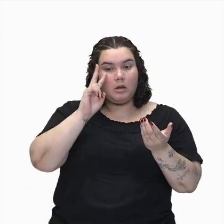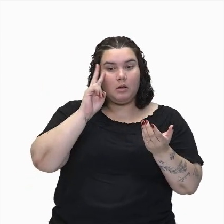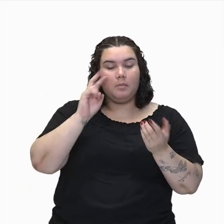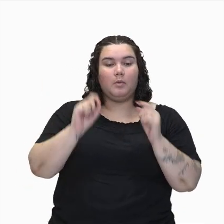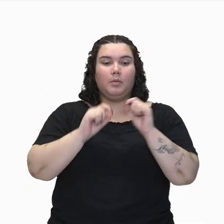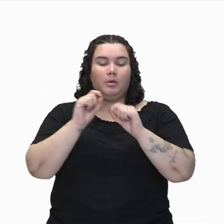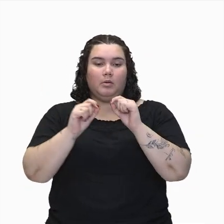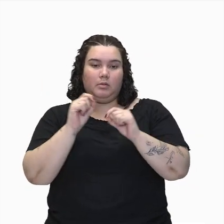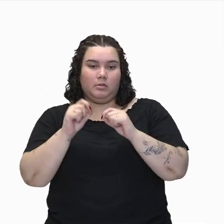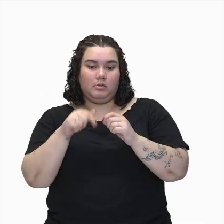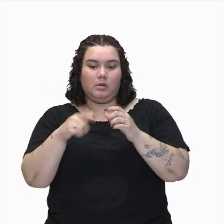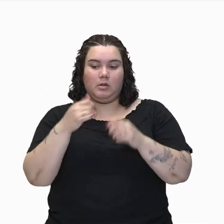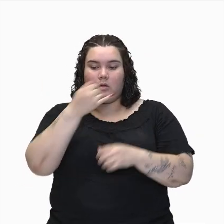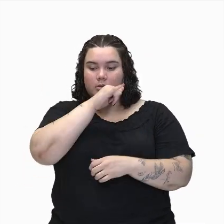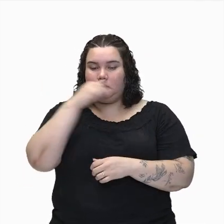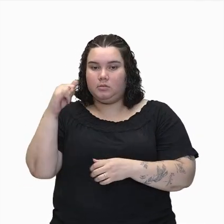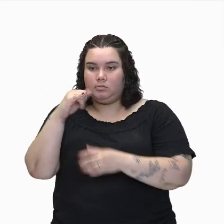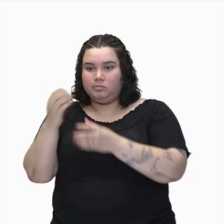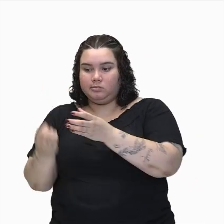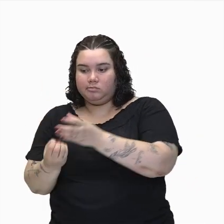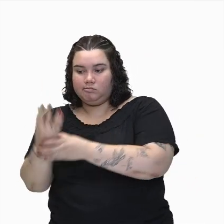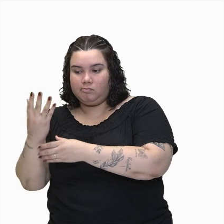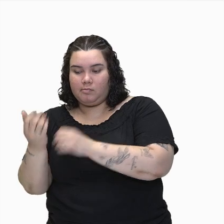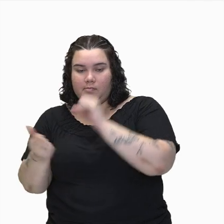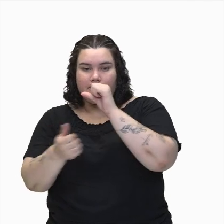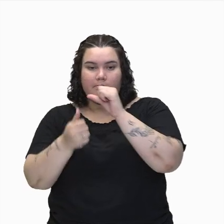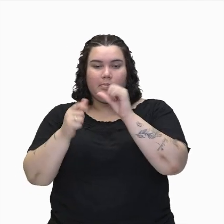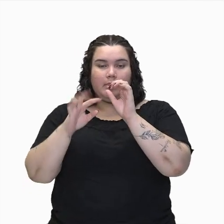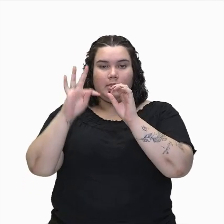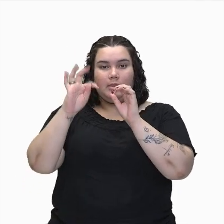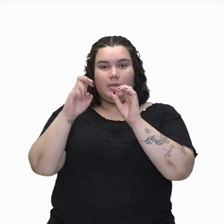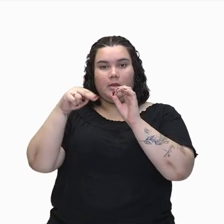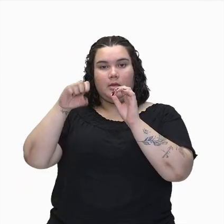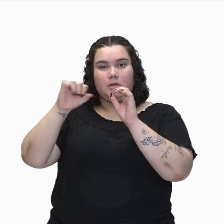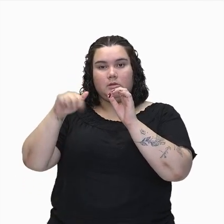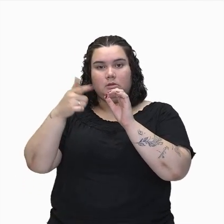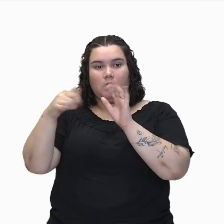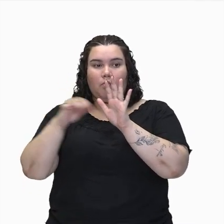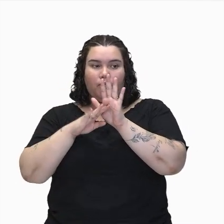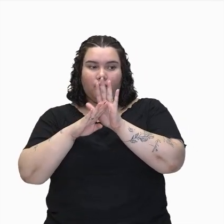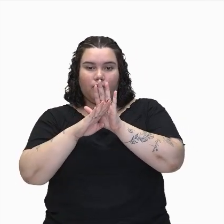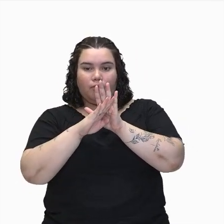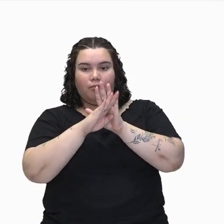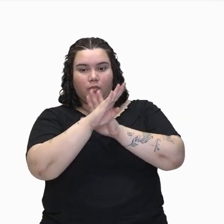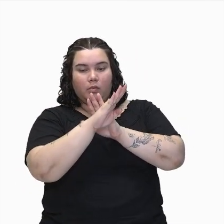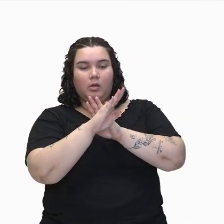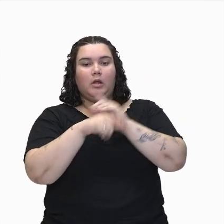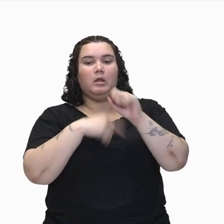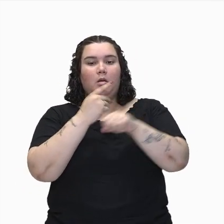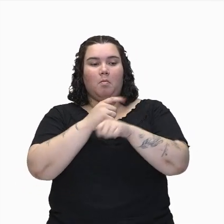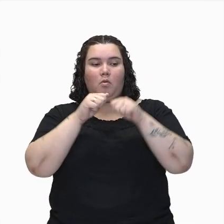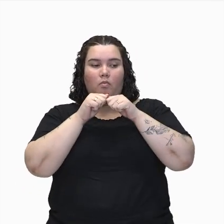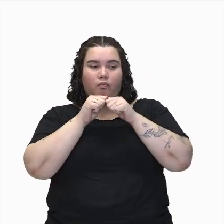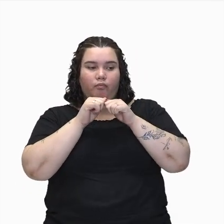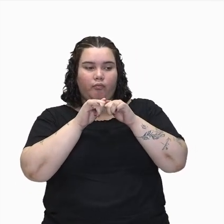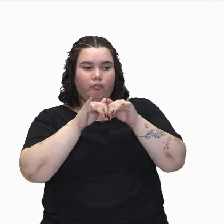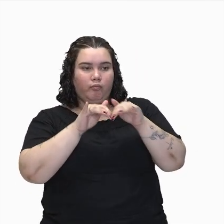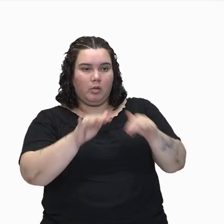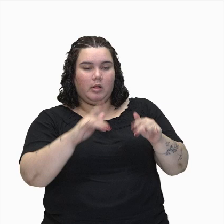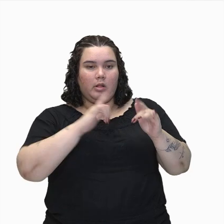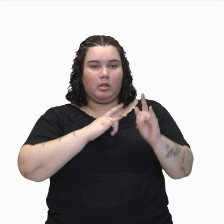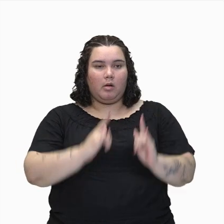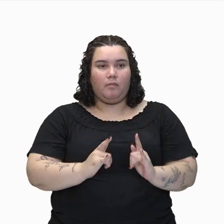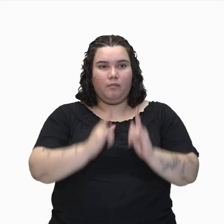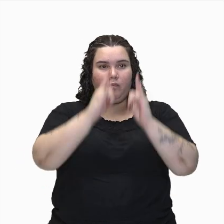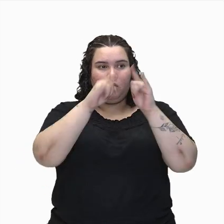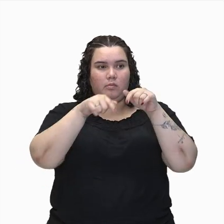ele gerou energia, aumentou a tensão, foi para aquelas zonas de redistribuição onde foi baixada um